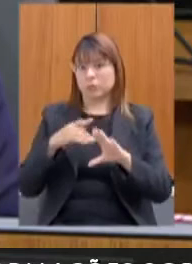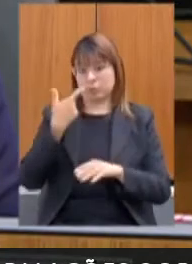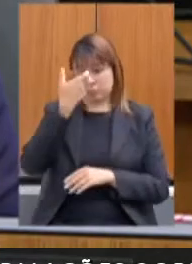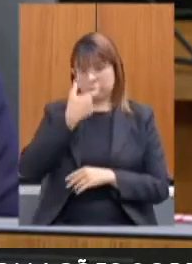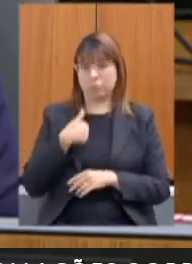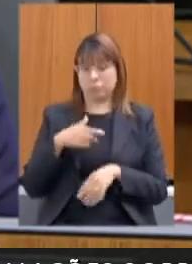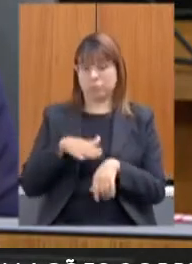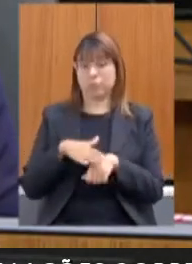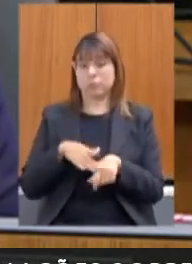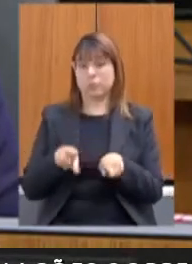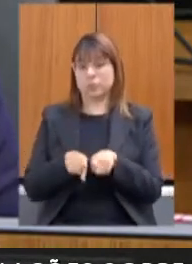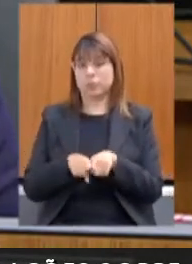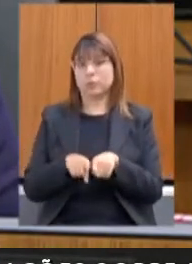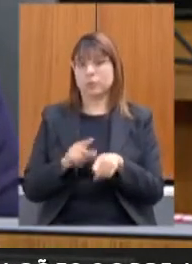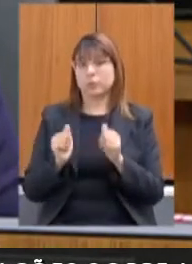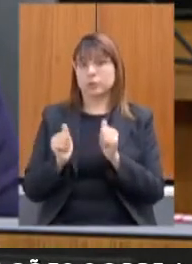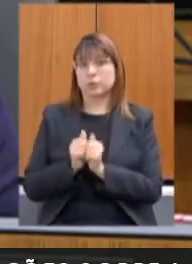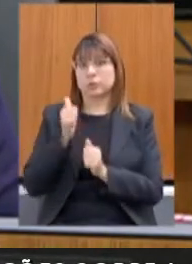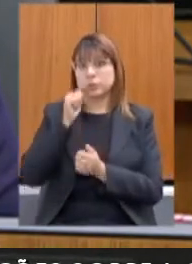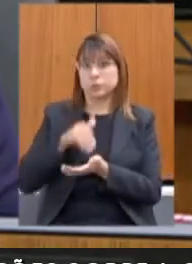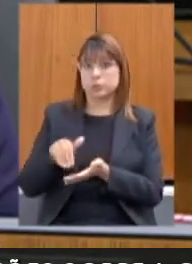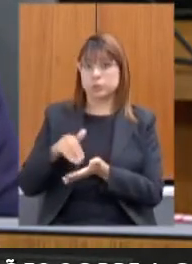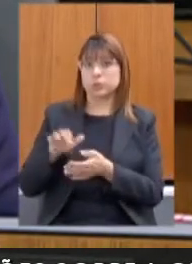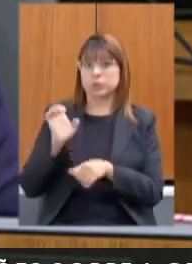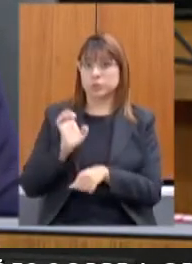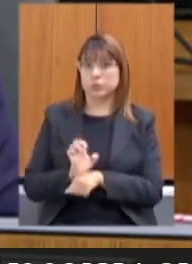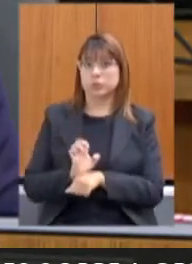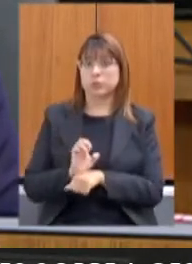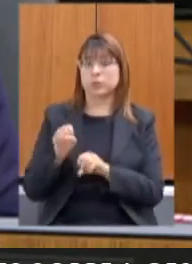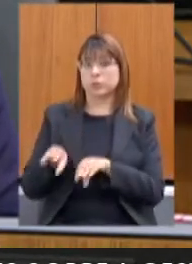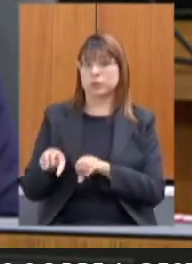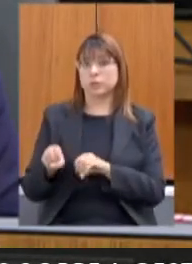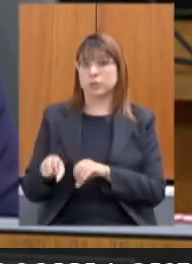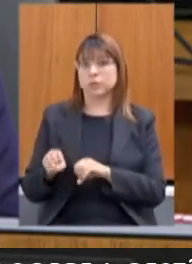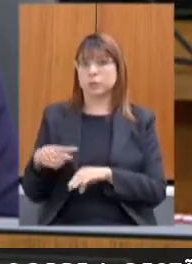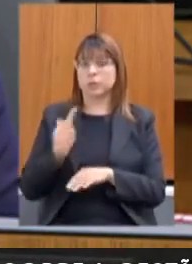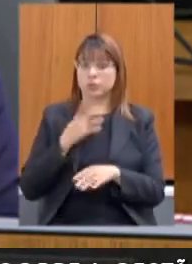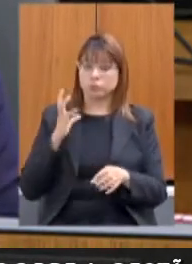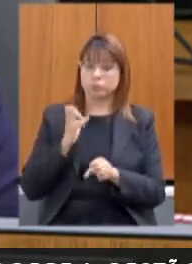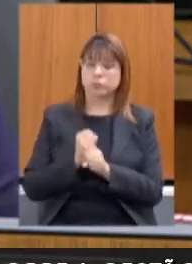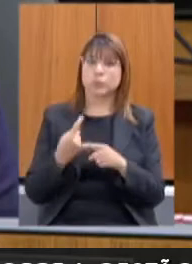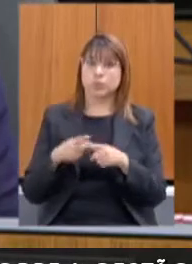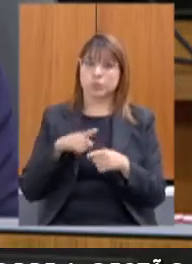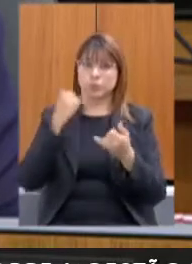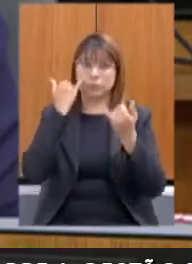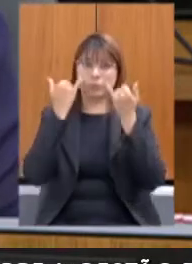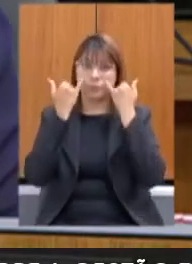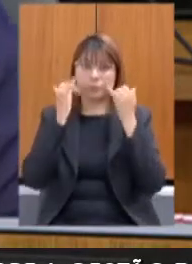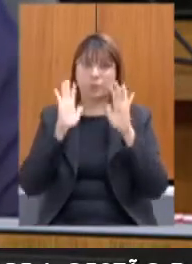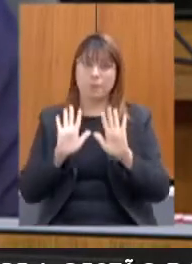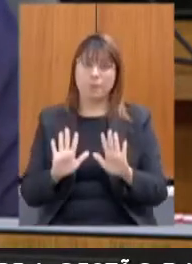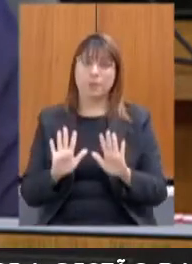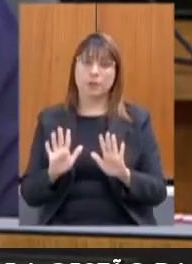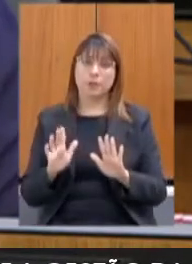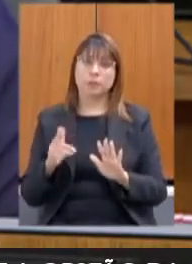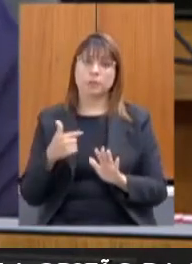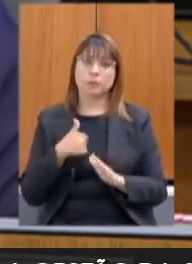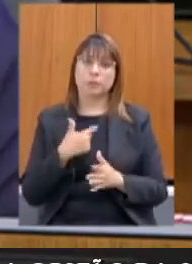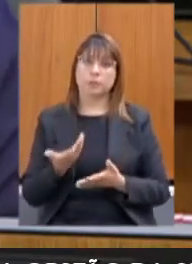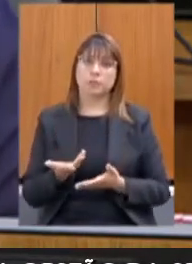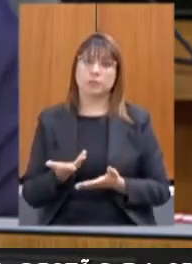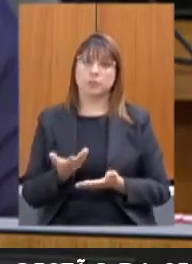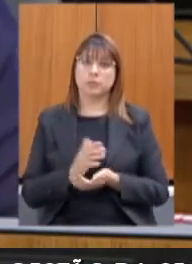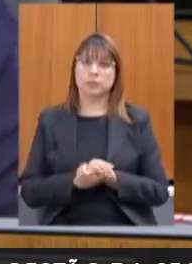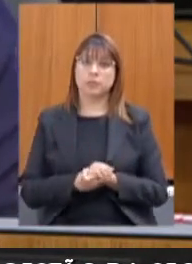levantei em uma reunião especial com a presença da secretária de Estado da Educação, porque nós tínhamos essas informações, mas eu socializo aqui